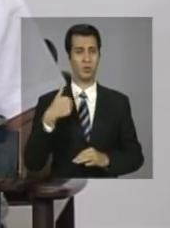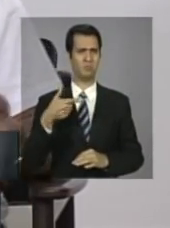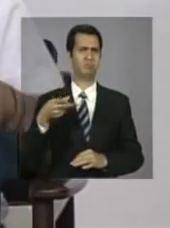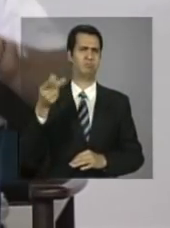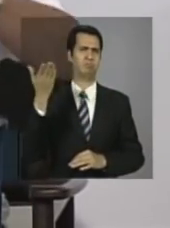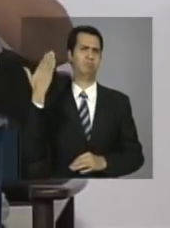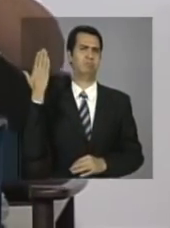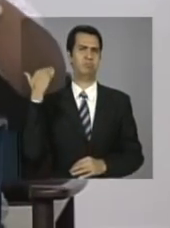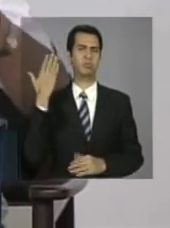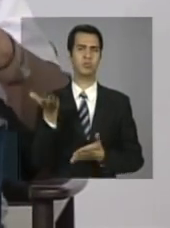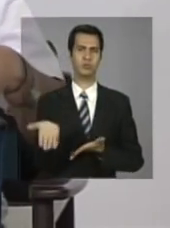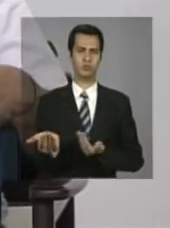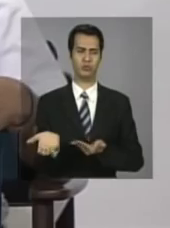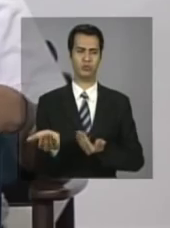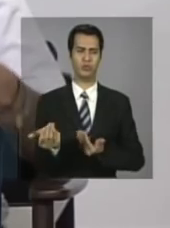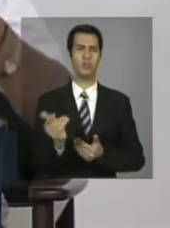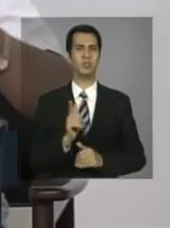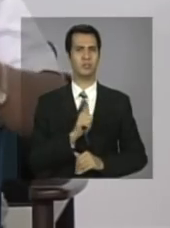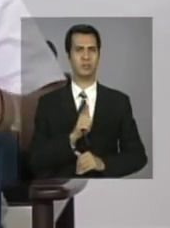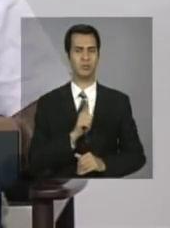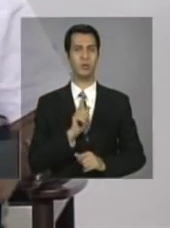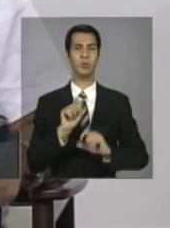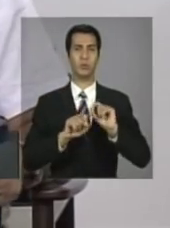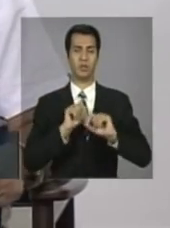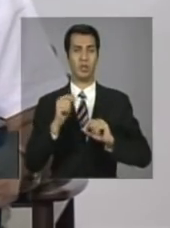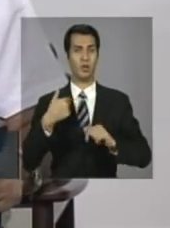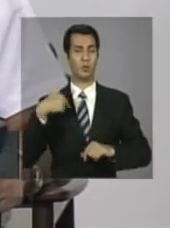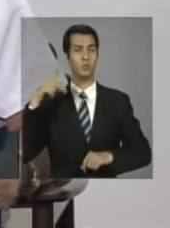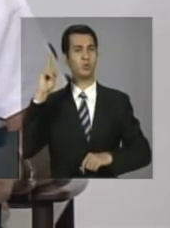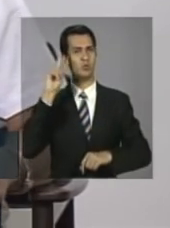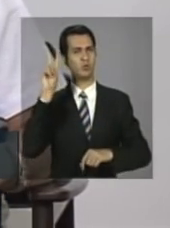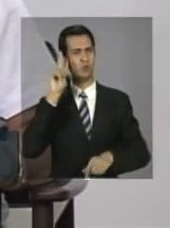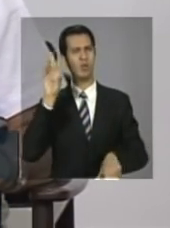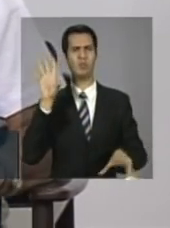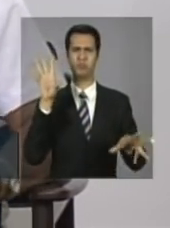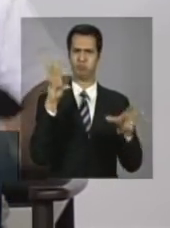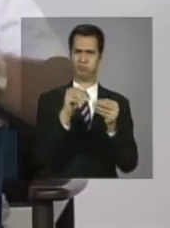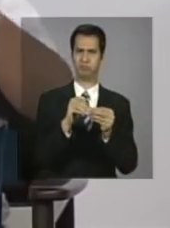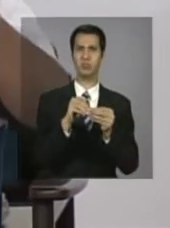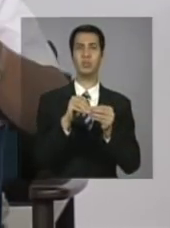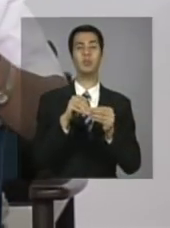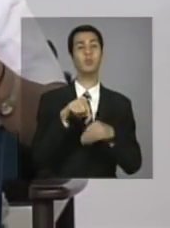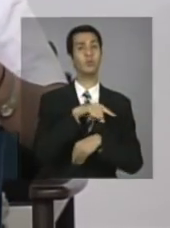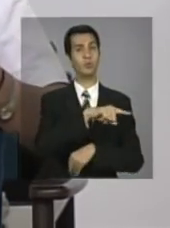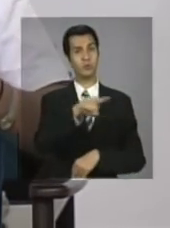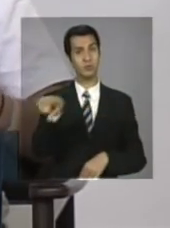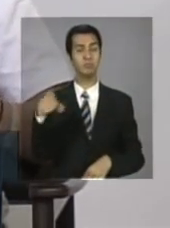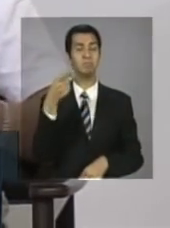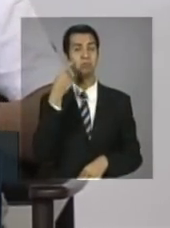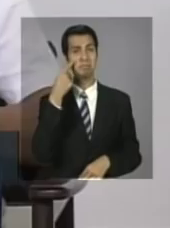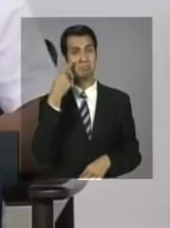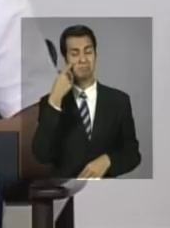vou contar, assim, só por alto, a minha história, para que sirva